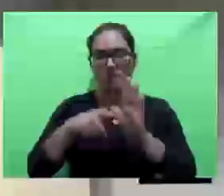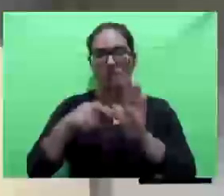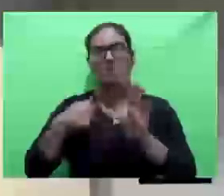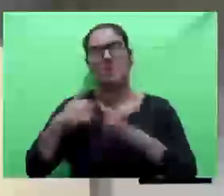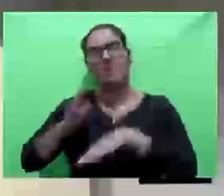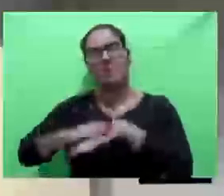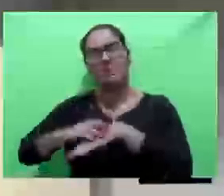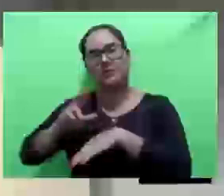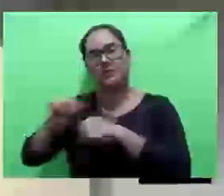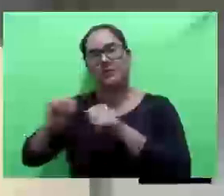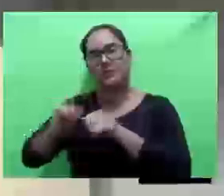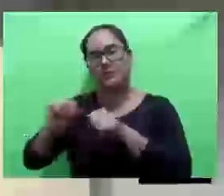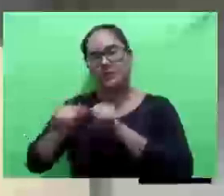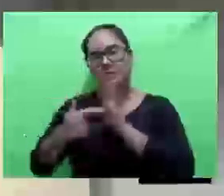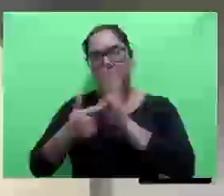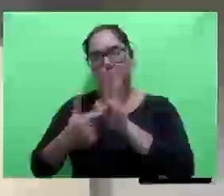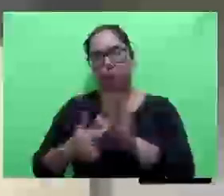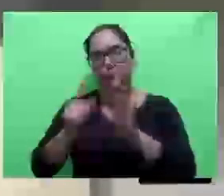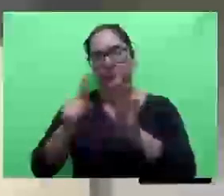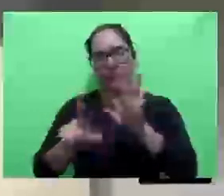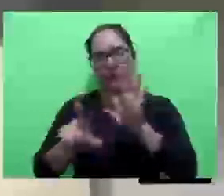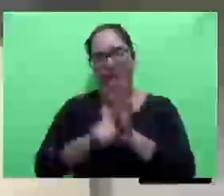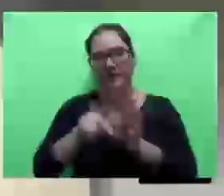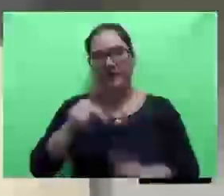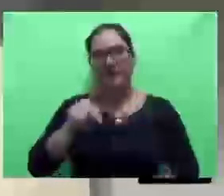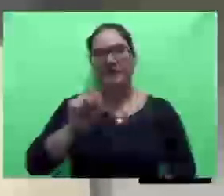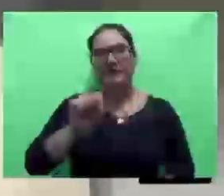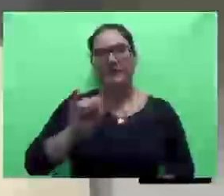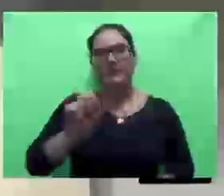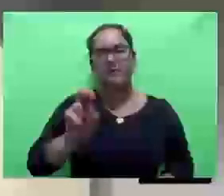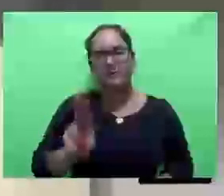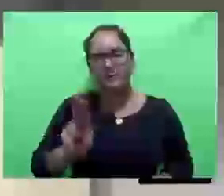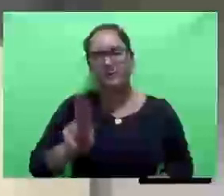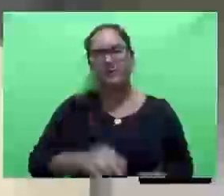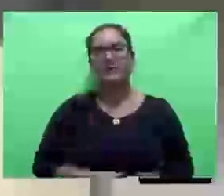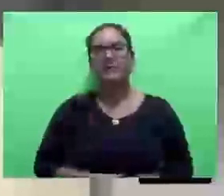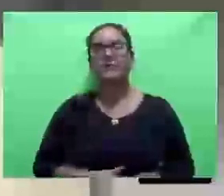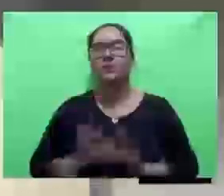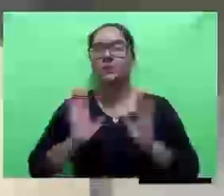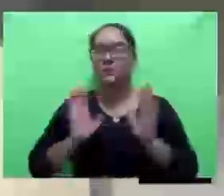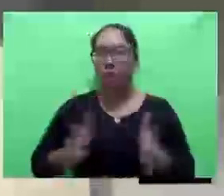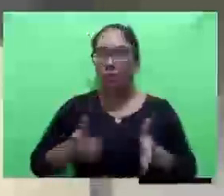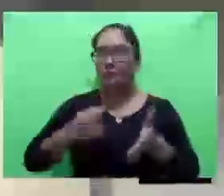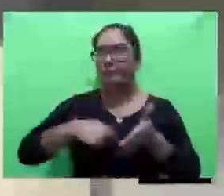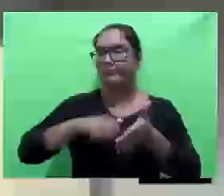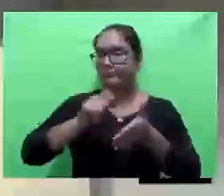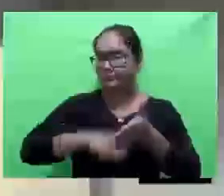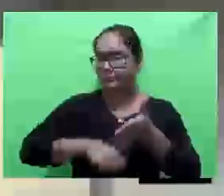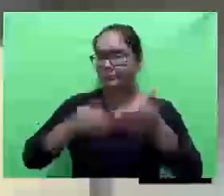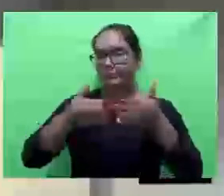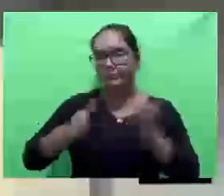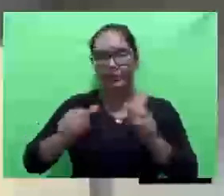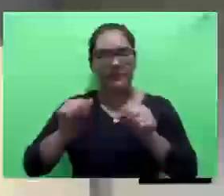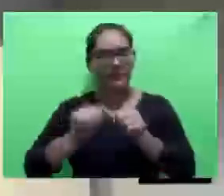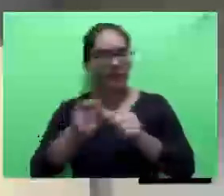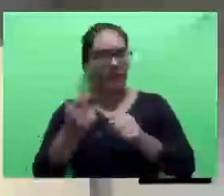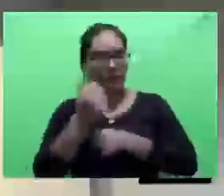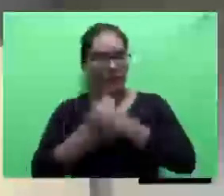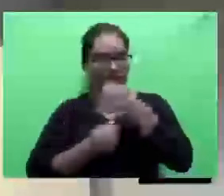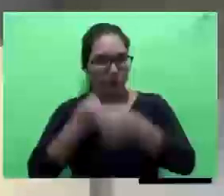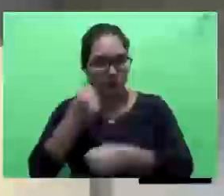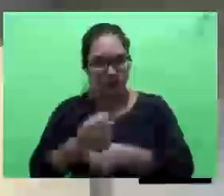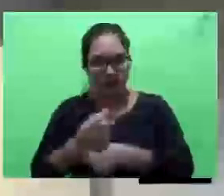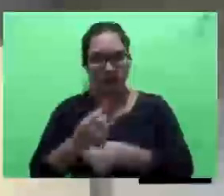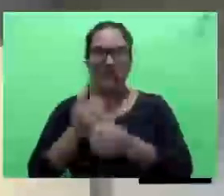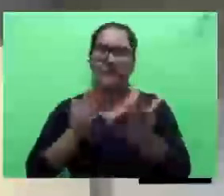que mandei por indicação aquela lei do PSIL, que já está, é para estar vigorando, já foi, faz quase um ano que a gente aprovou, e a gente